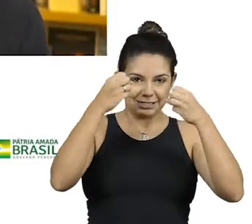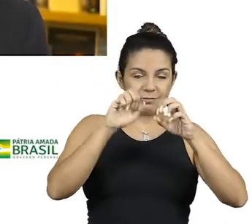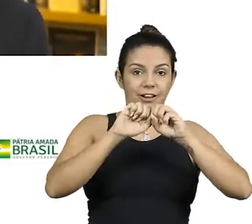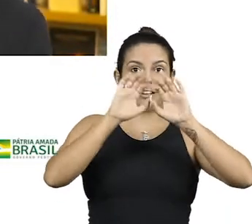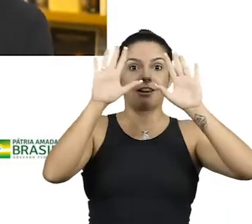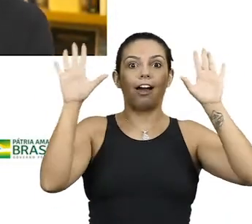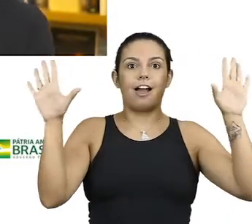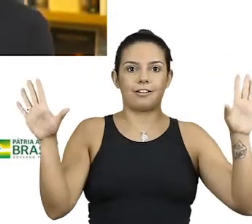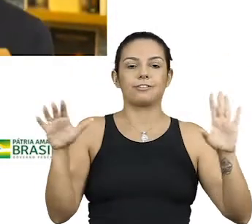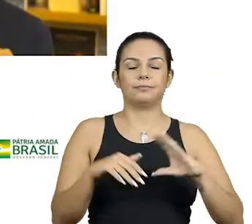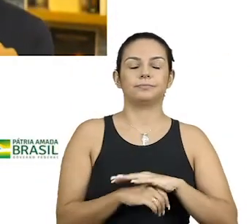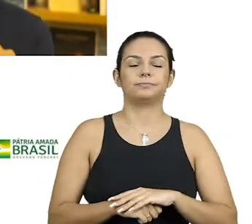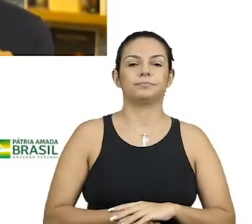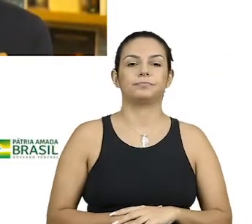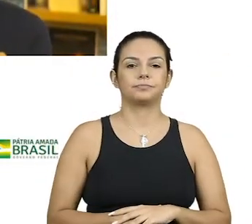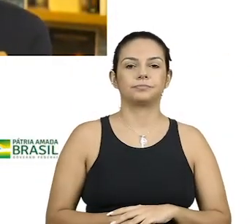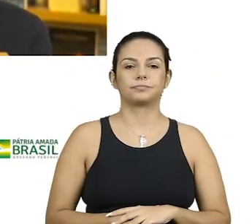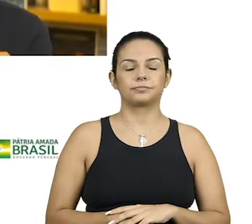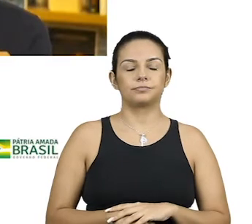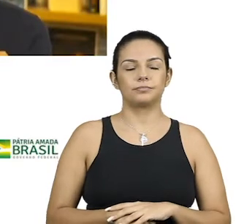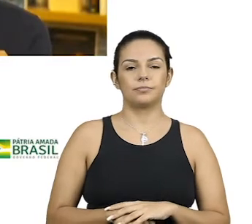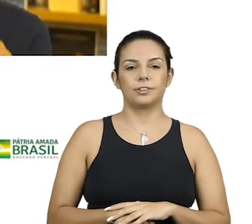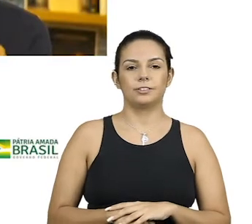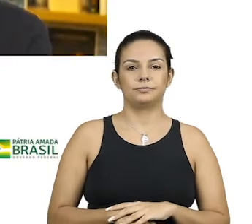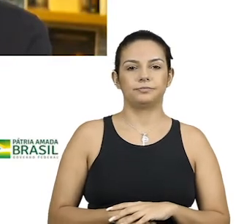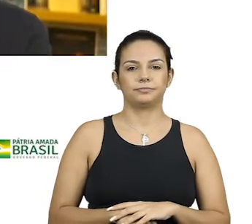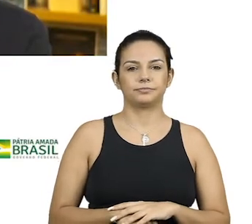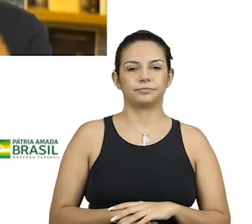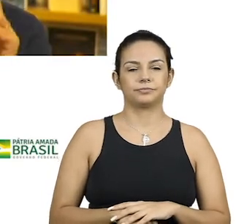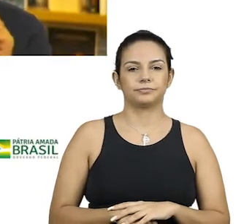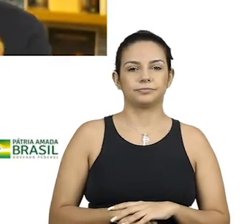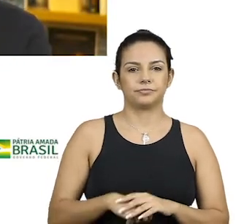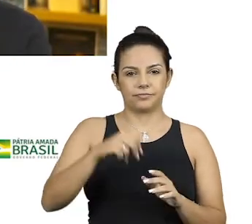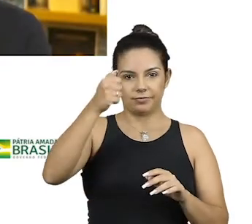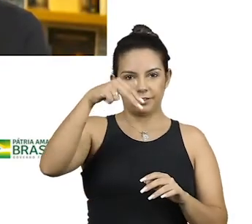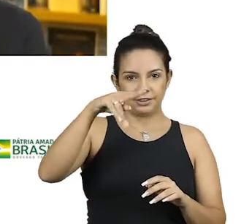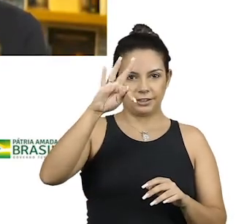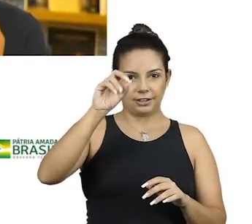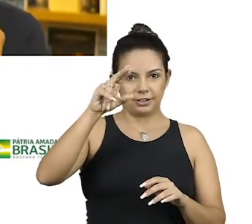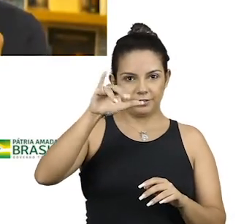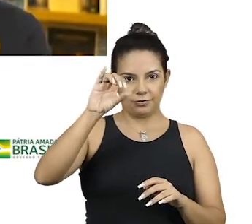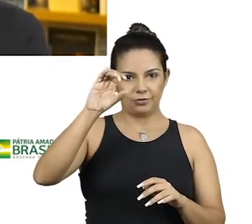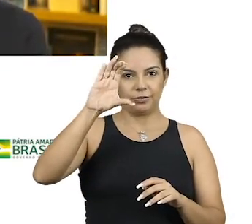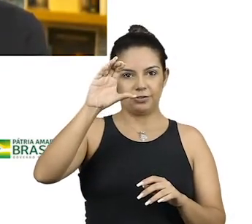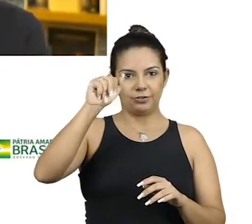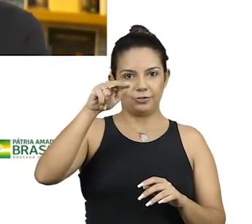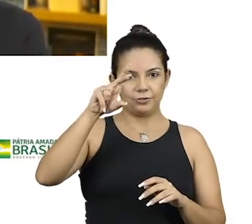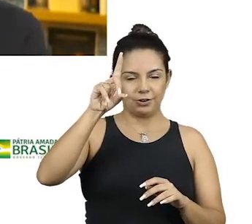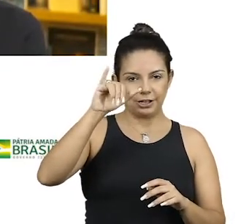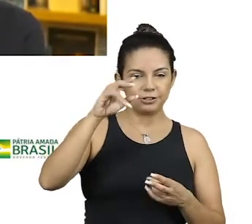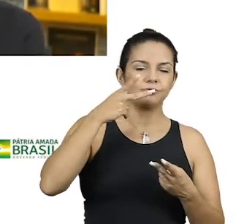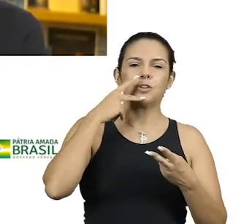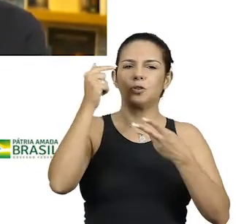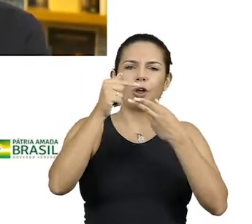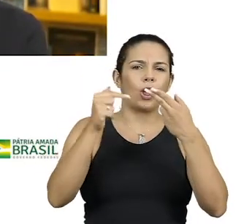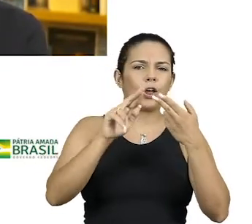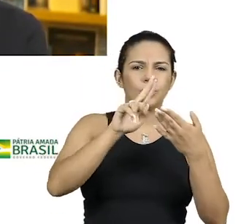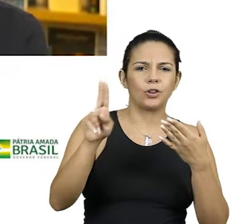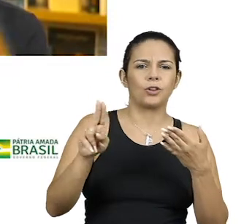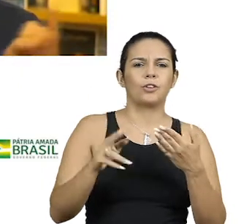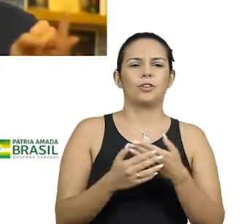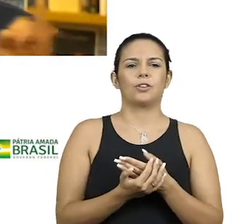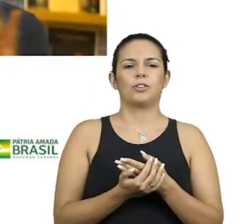mostrar a luz. Não tinha, olha, Antônio Cândido, Despegna Tari, Franklin de Oliveira, vivo